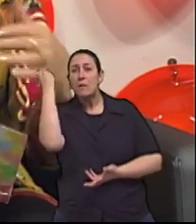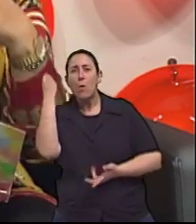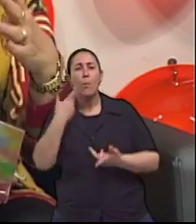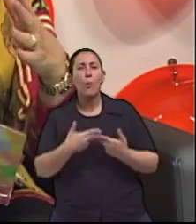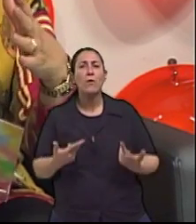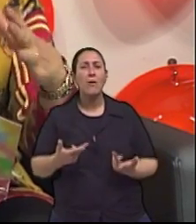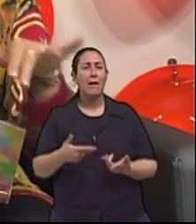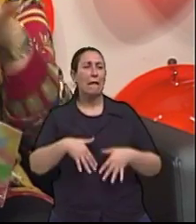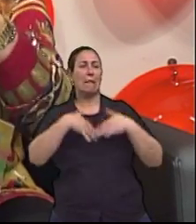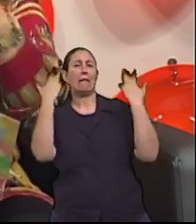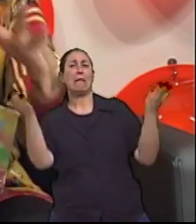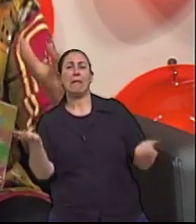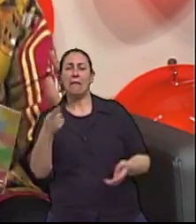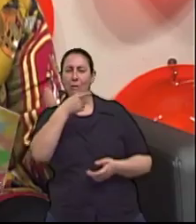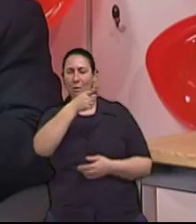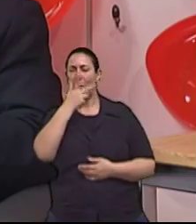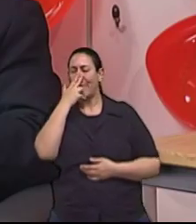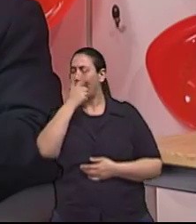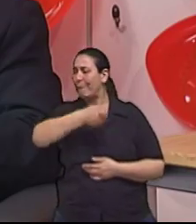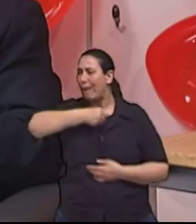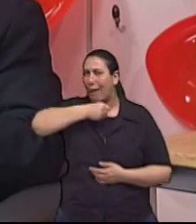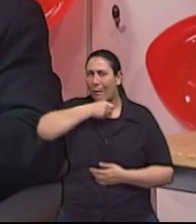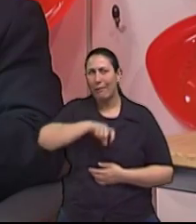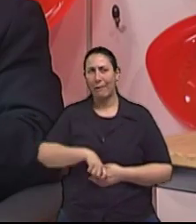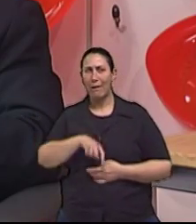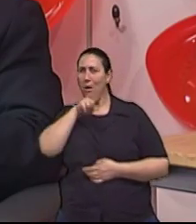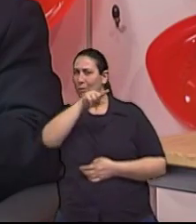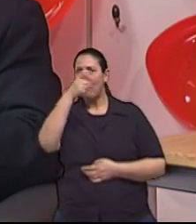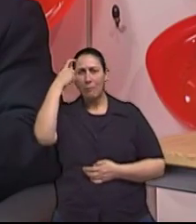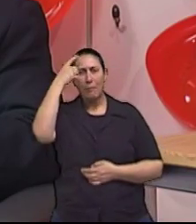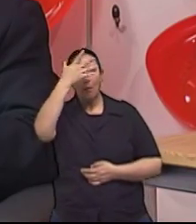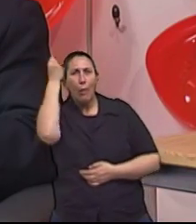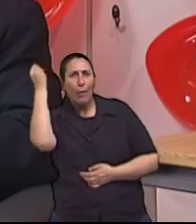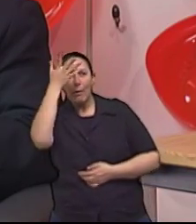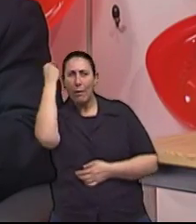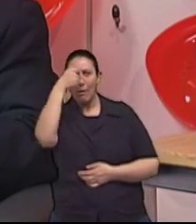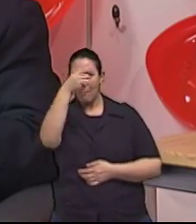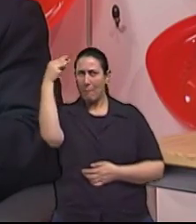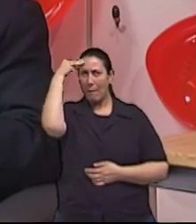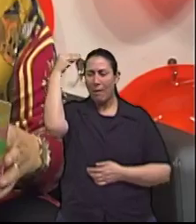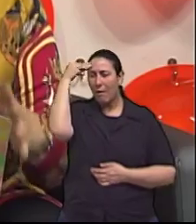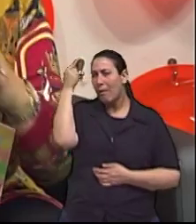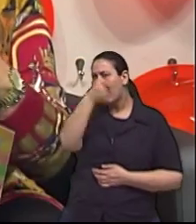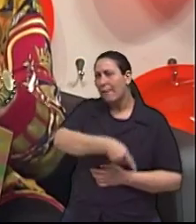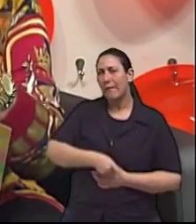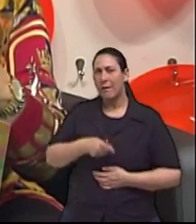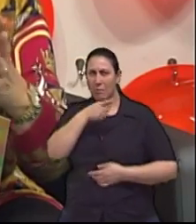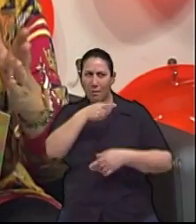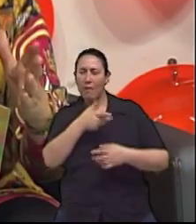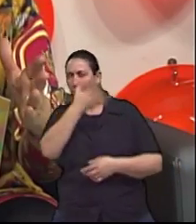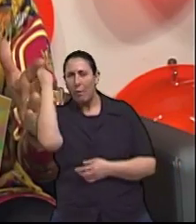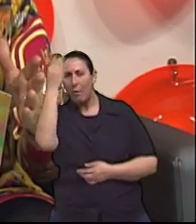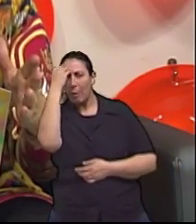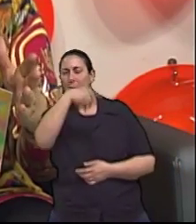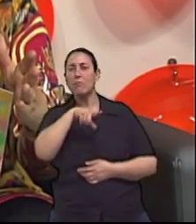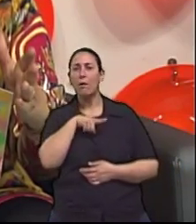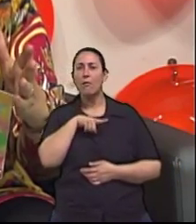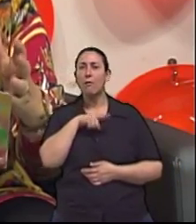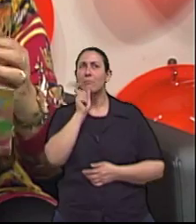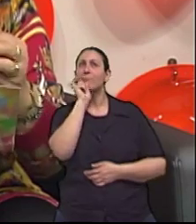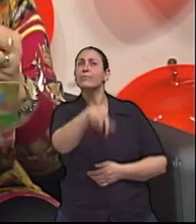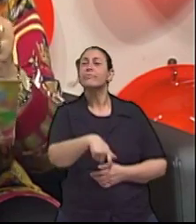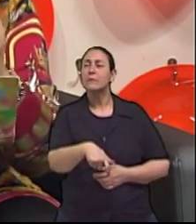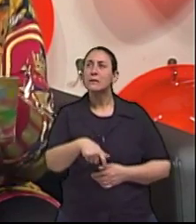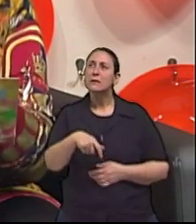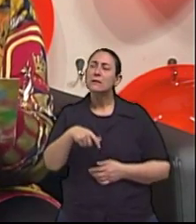dizem. Ih, vó, tu tá ficando muito velha, tu tá ficando demente, tu tá ficando, entende, com o Alzheimer, o que é pior, né? É